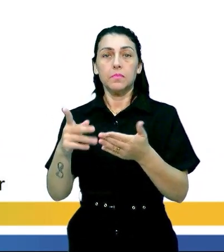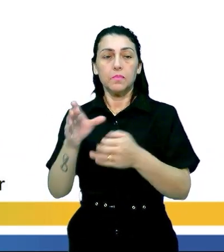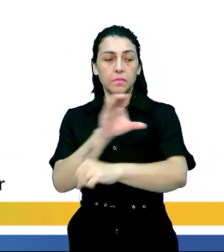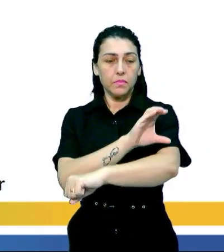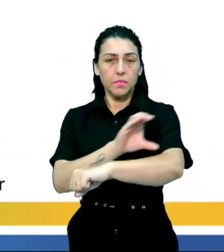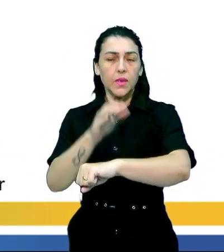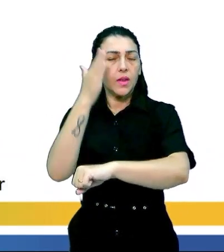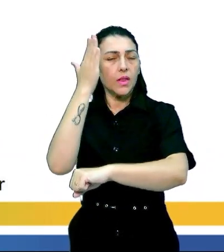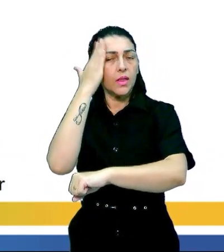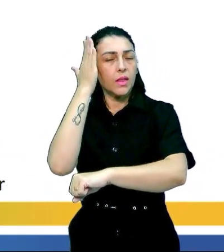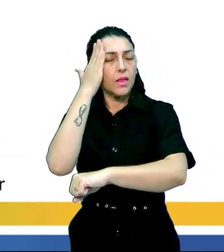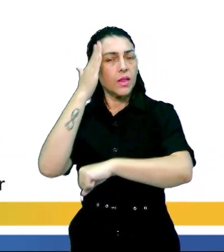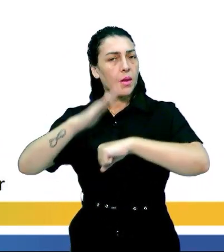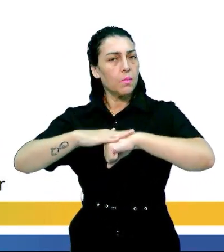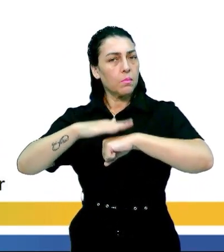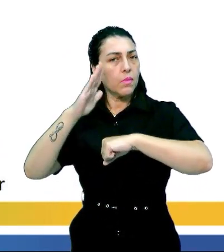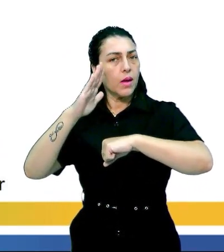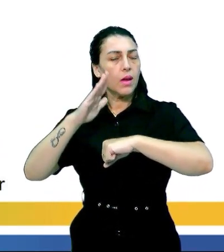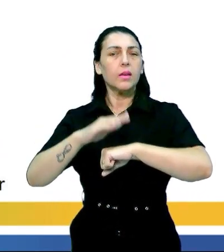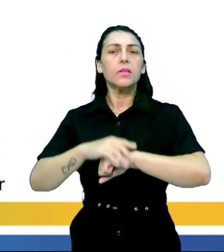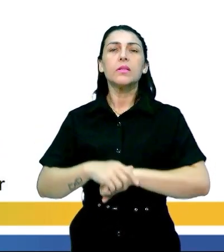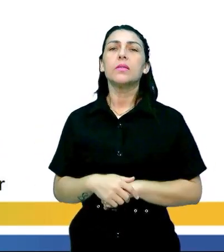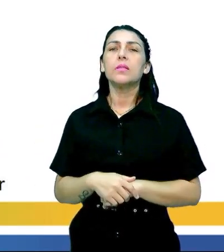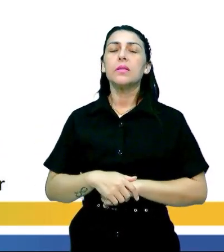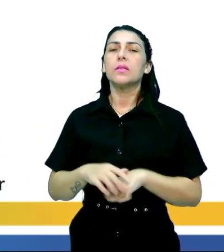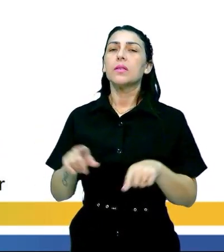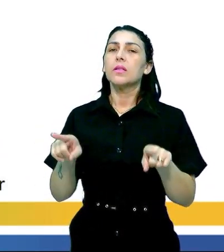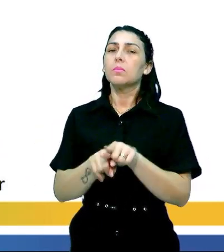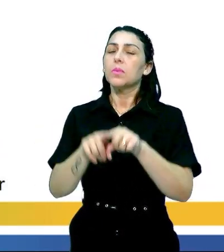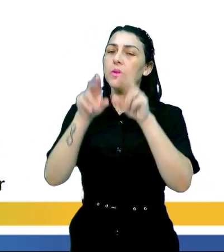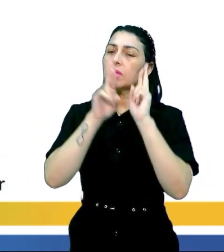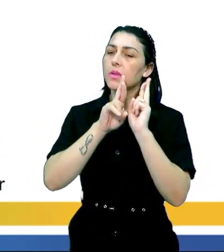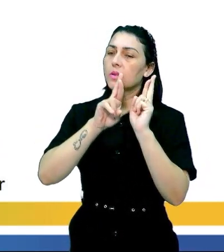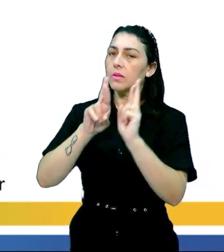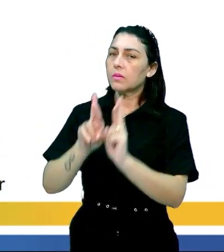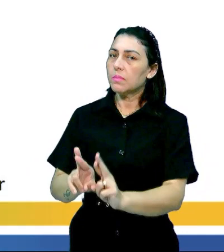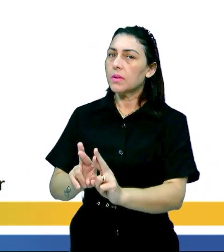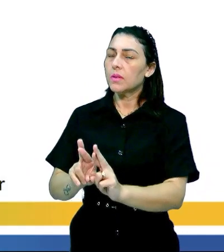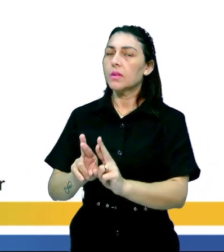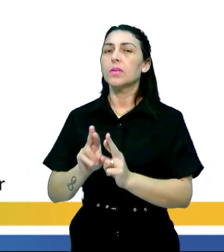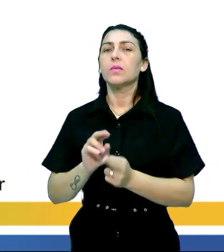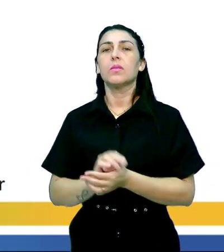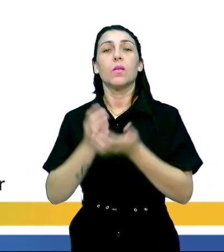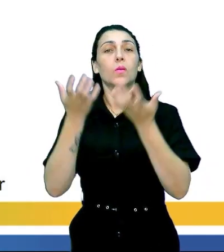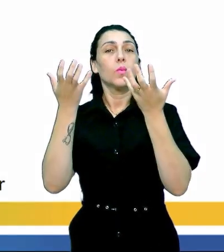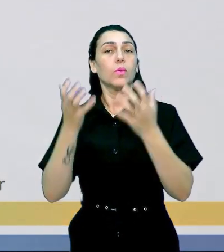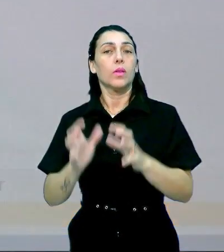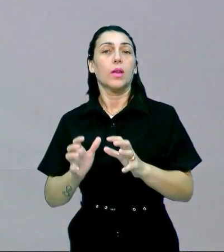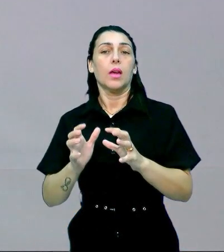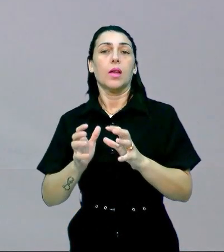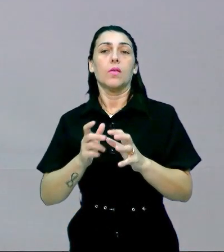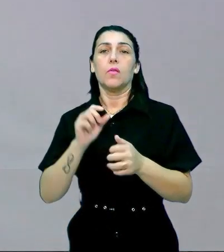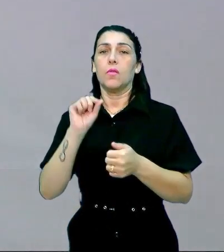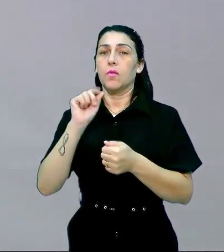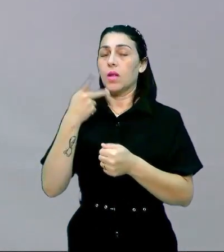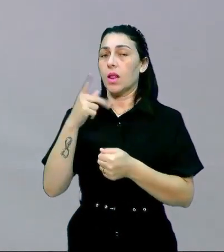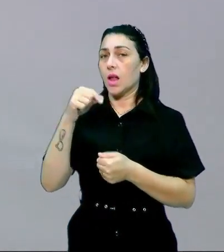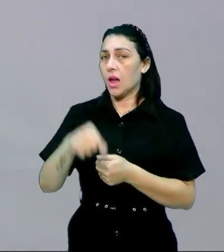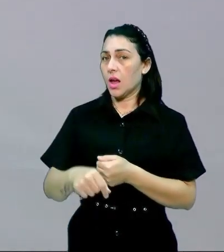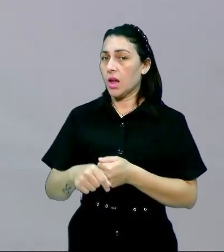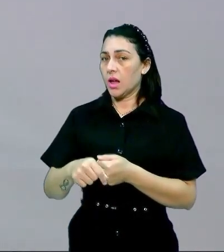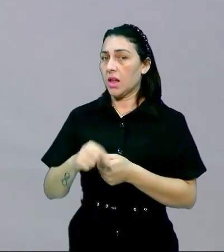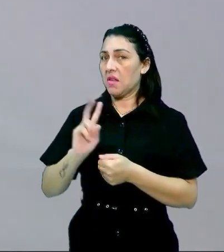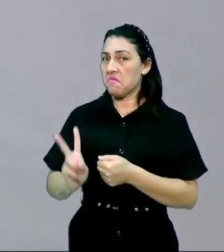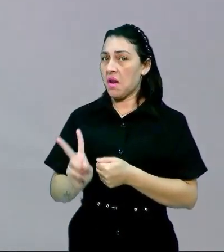cultural entender um pouco né até no sentido também de respeito é eu não tô querendo fazer aqui tá nenhum